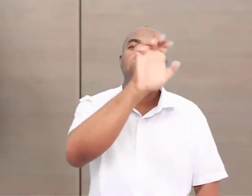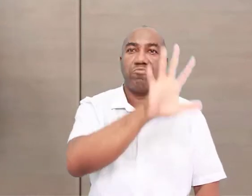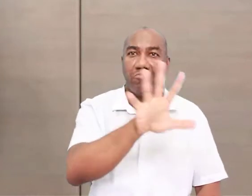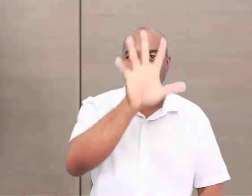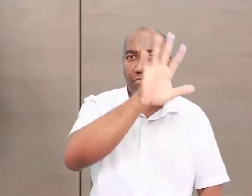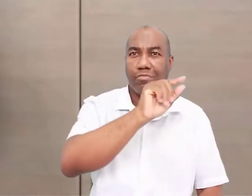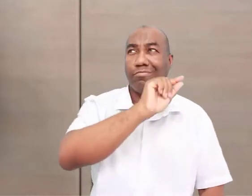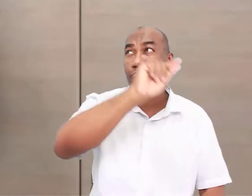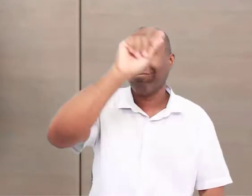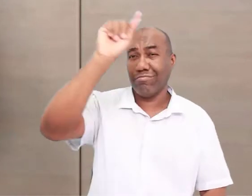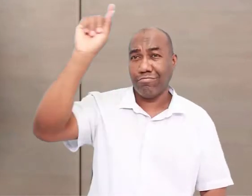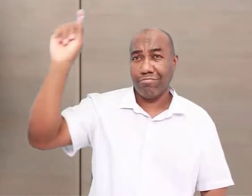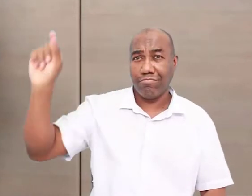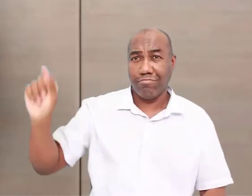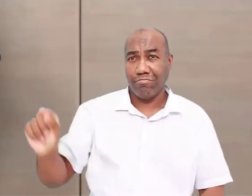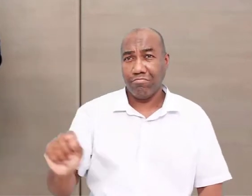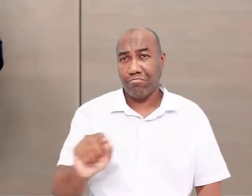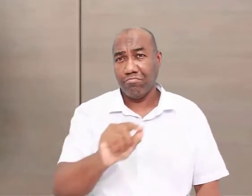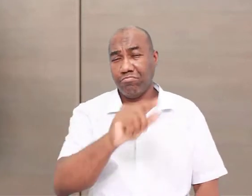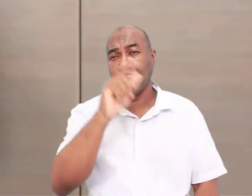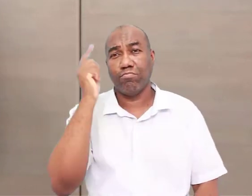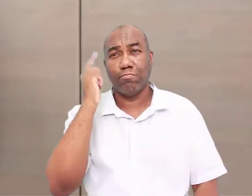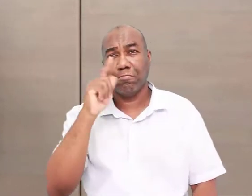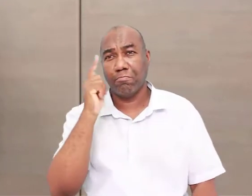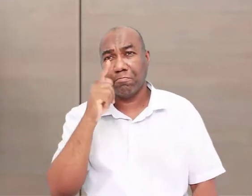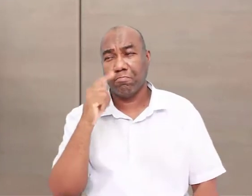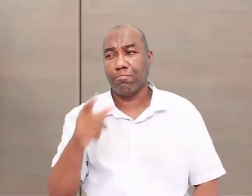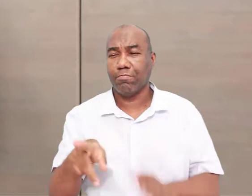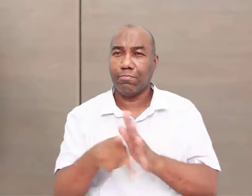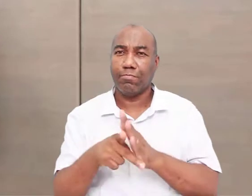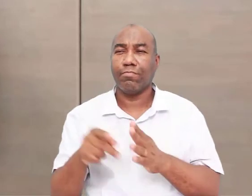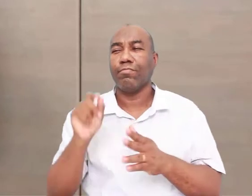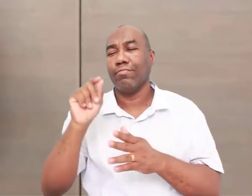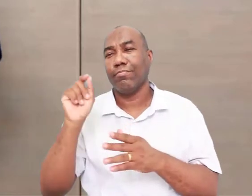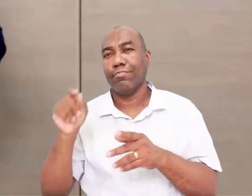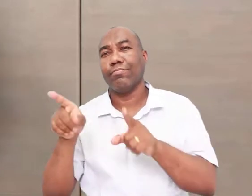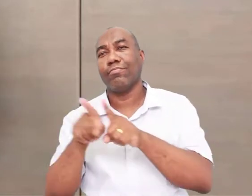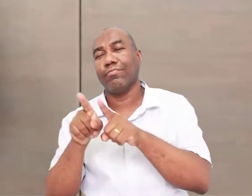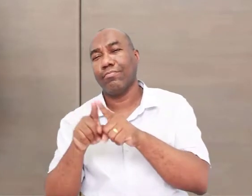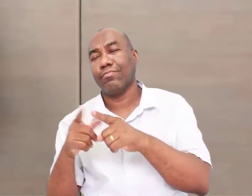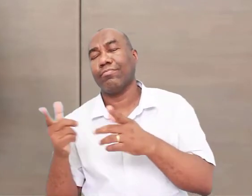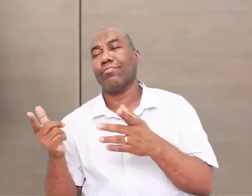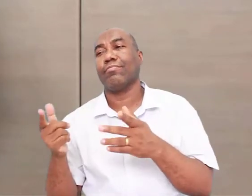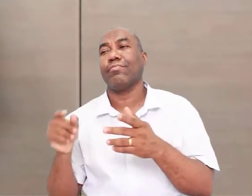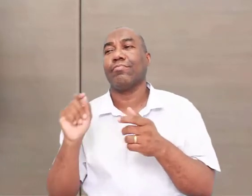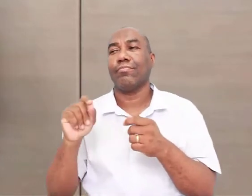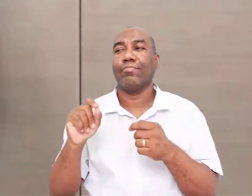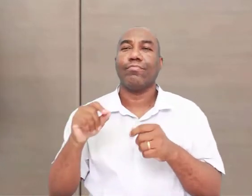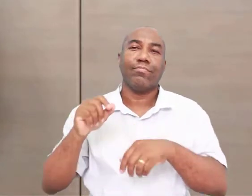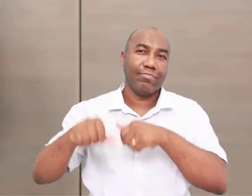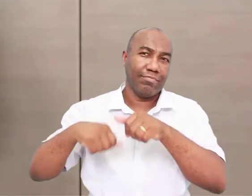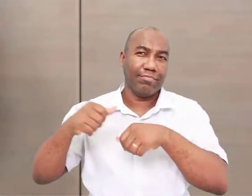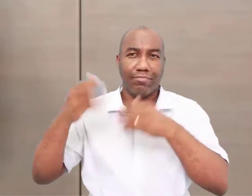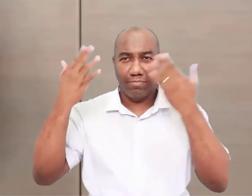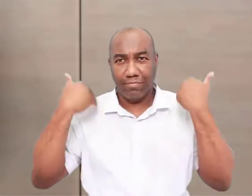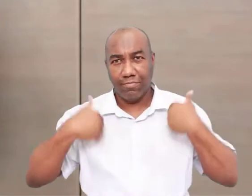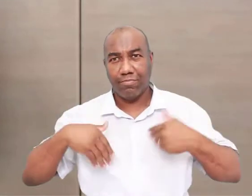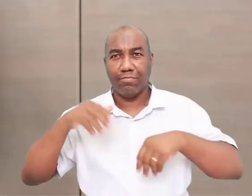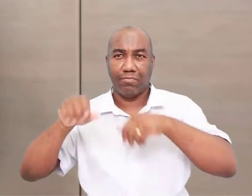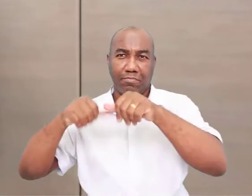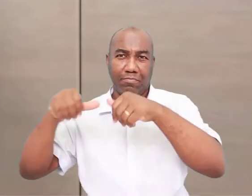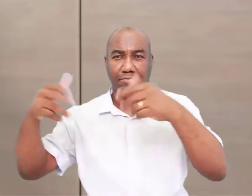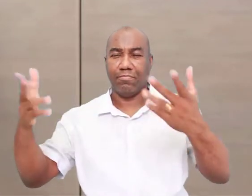Que vai falando da evolução, aí no caso aqui, né? Uma evolução física, né? Humana dos nossos